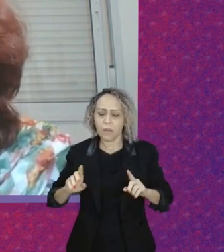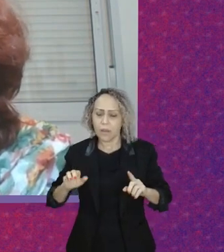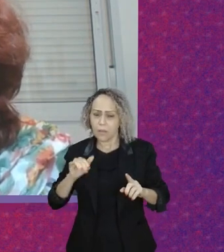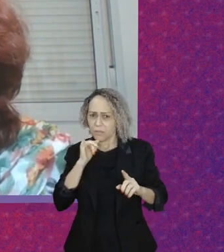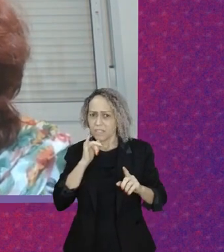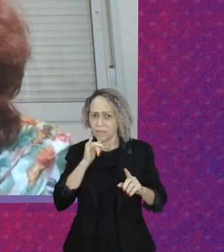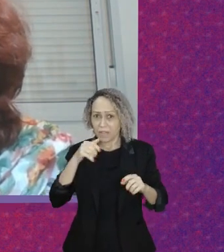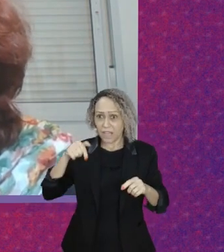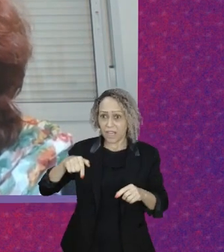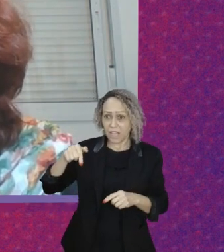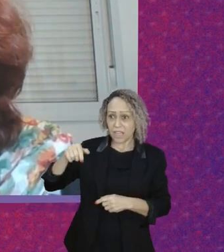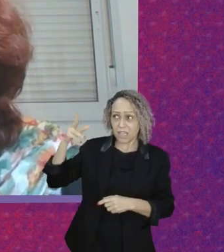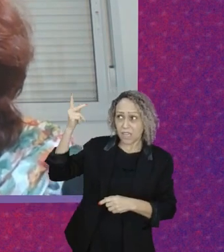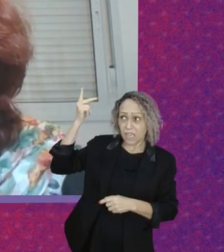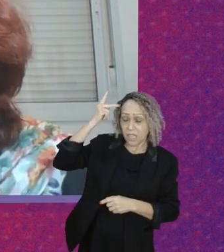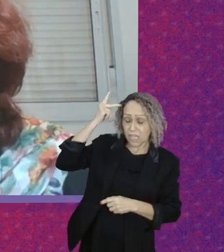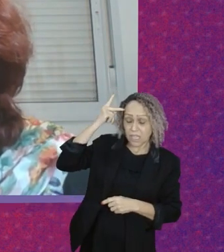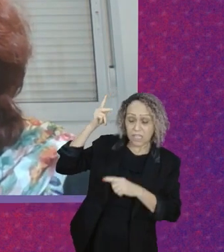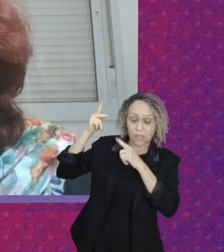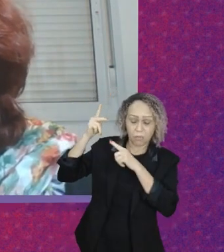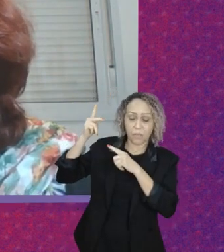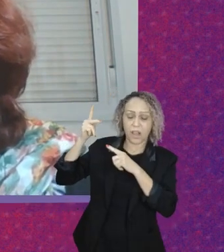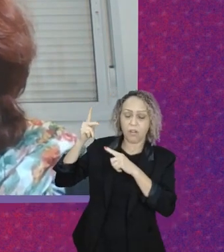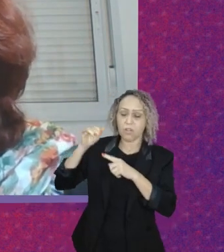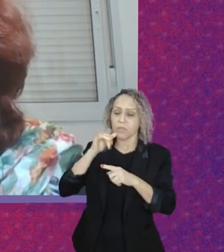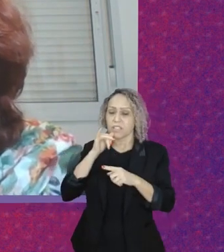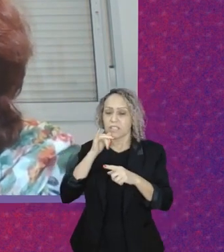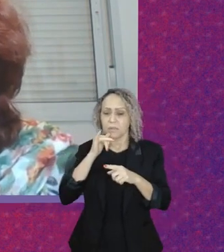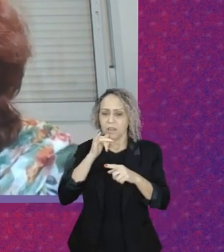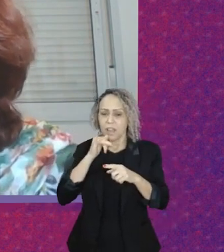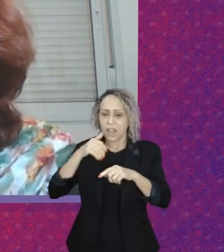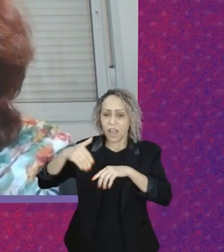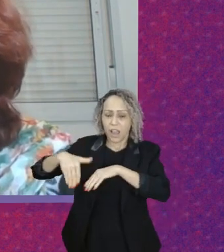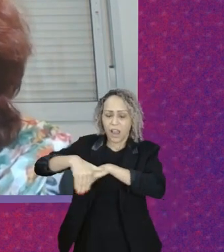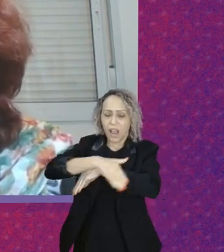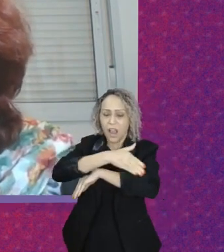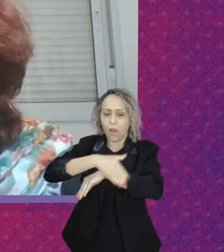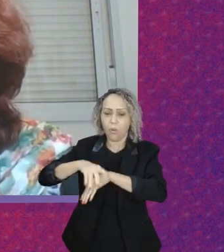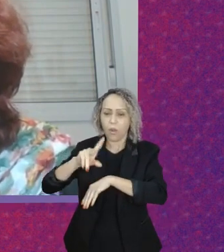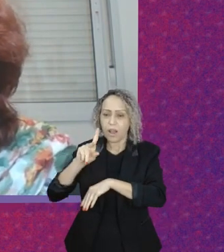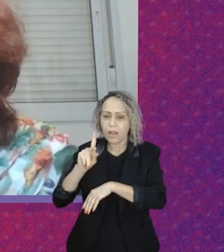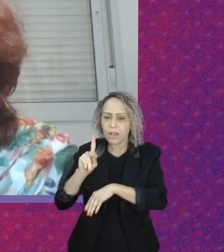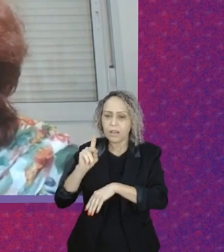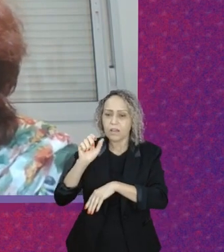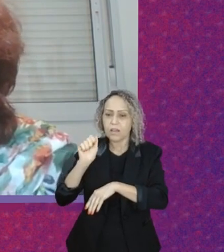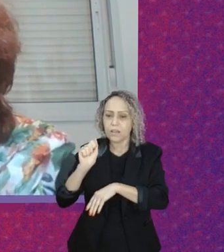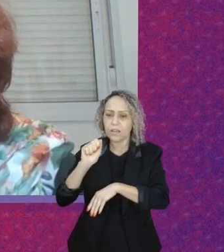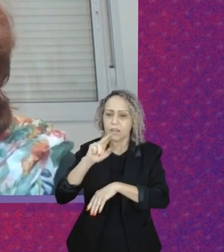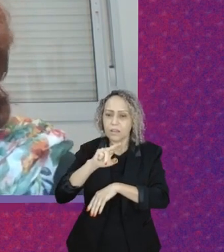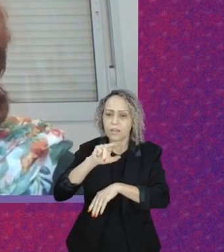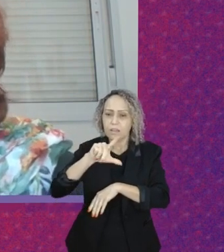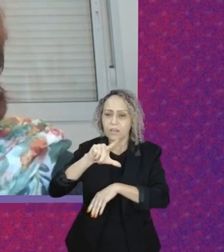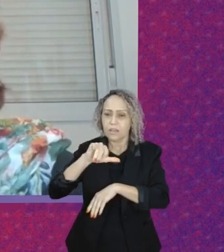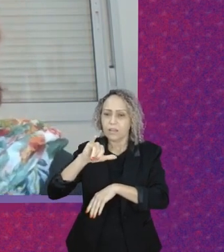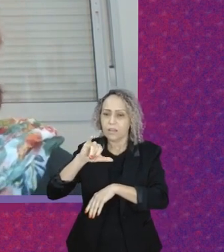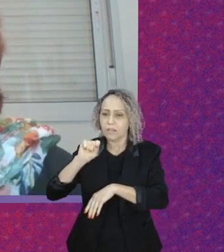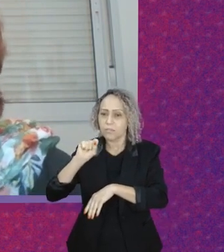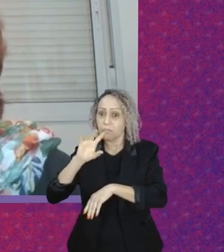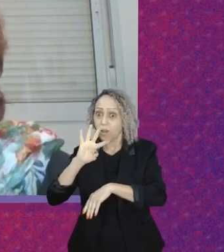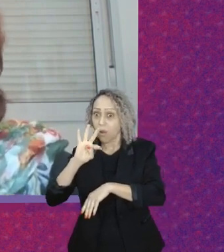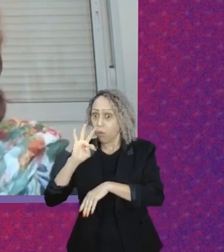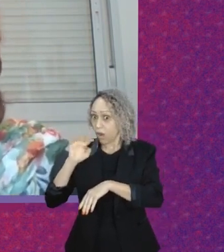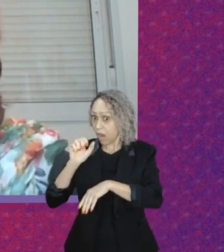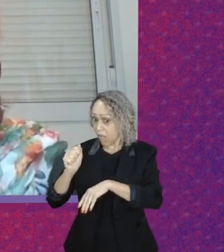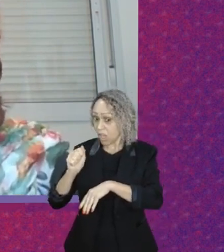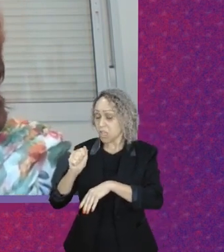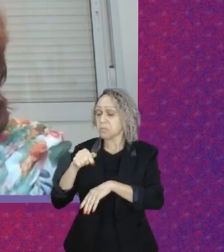a paulista na gestão da DAT. E hoje a paulista está incorporada com uma programação de domingo